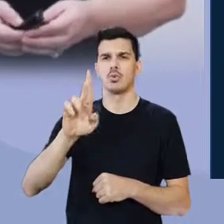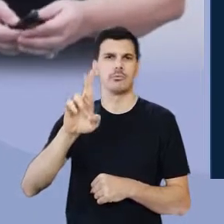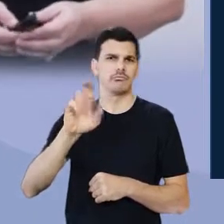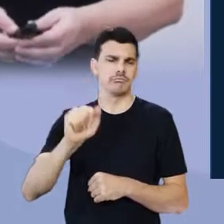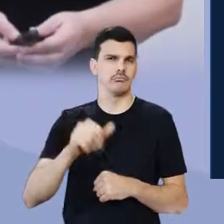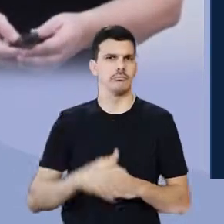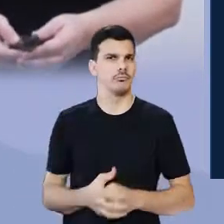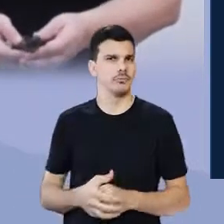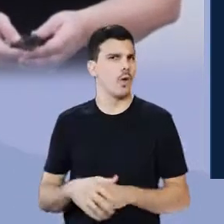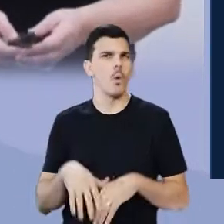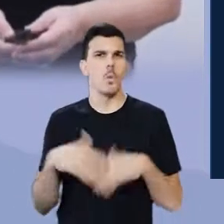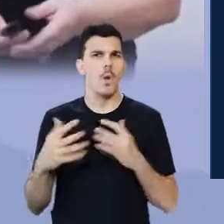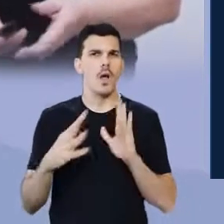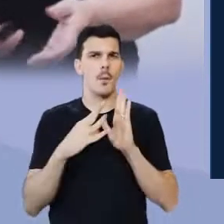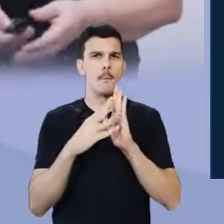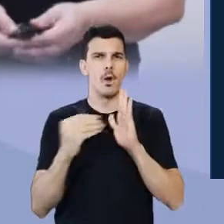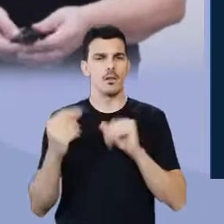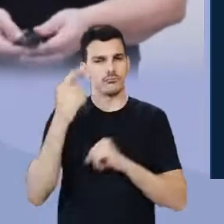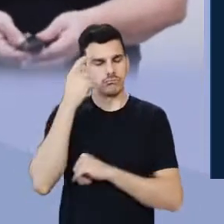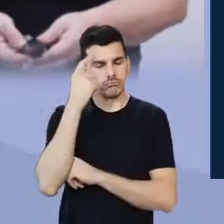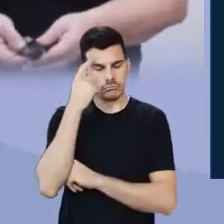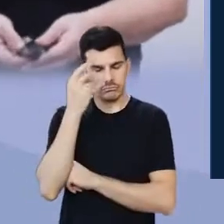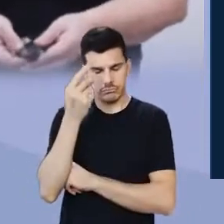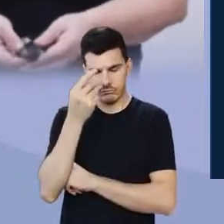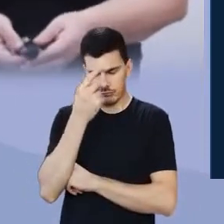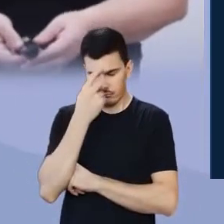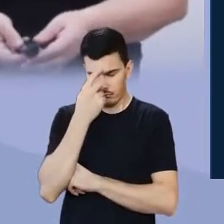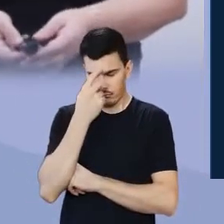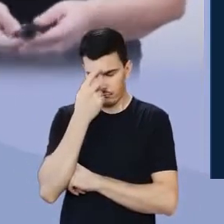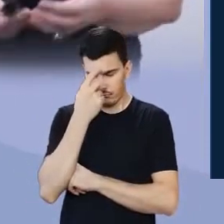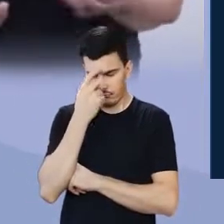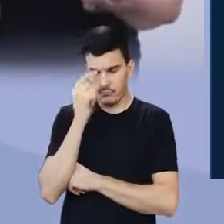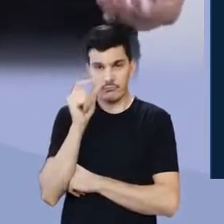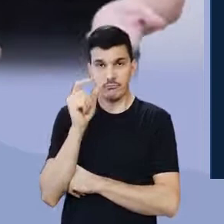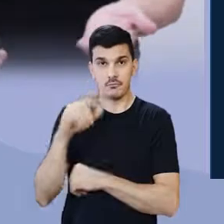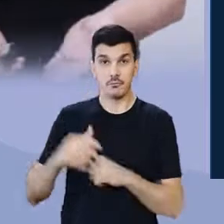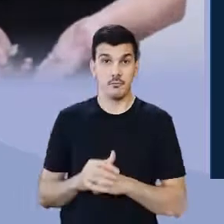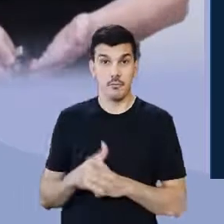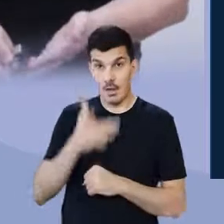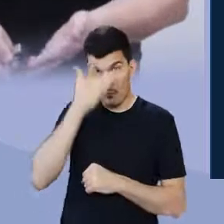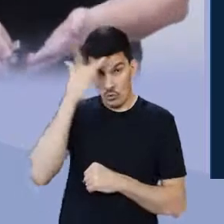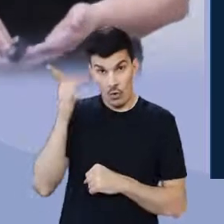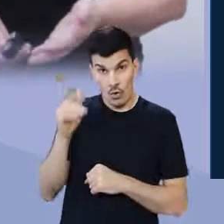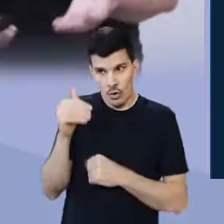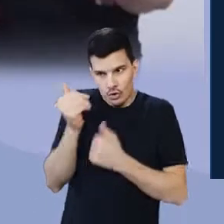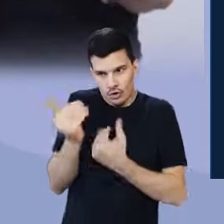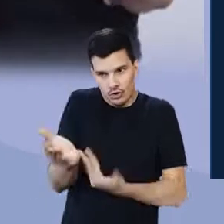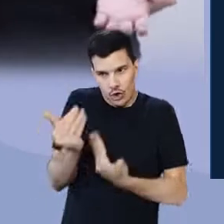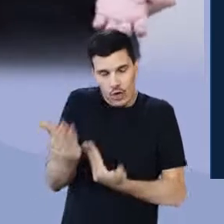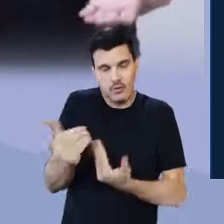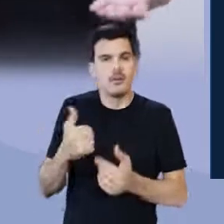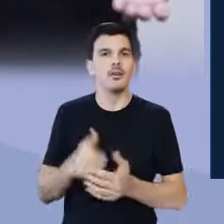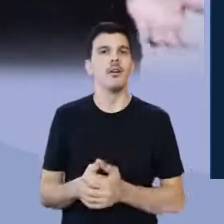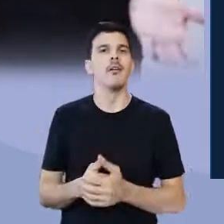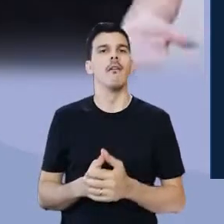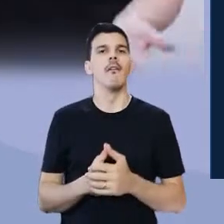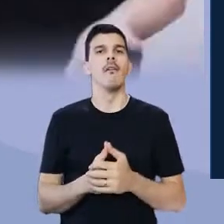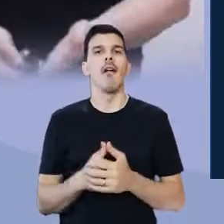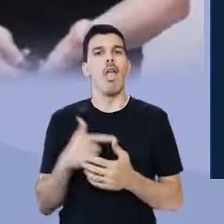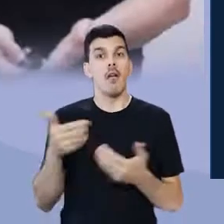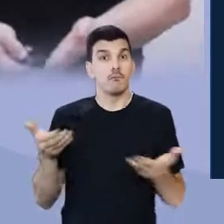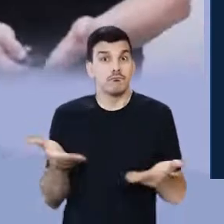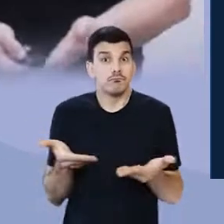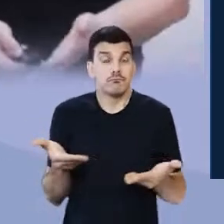Quais são os modelos que aparecem na tua mente? Para as pessoas mais jovens, os modelos são os